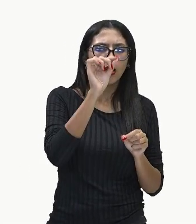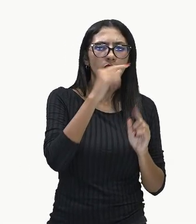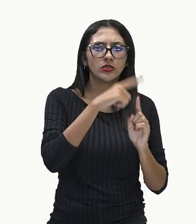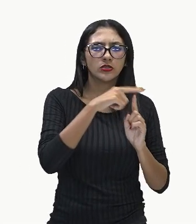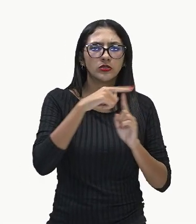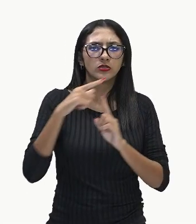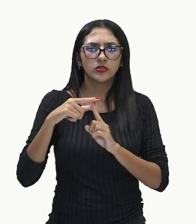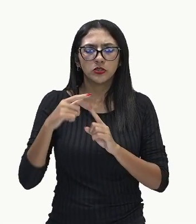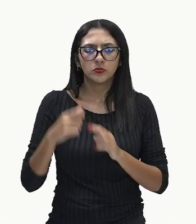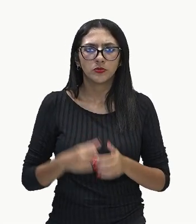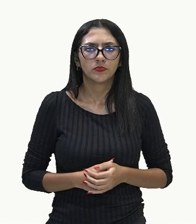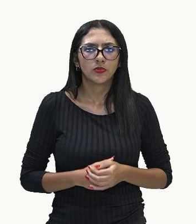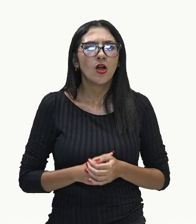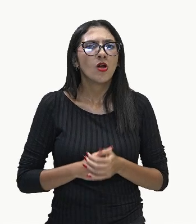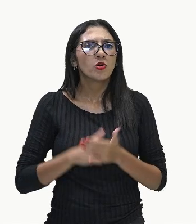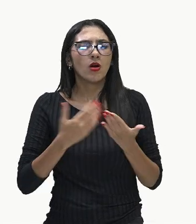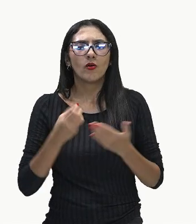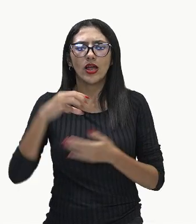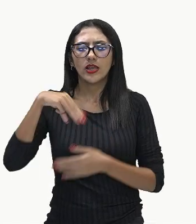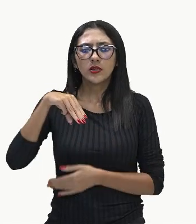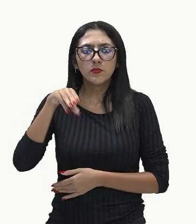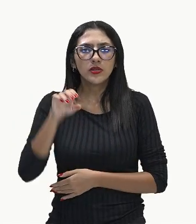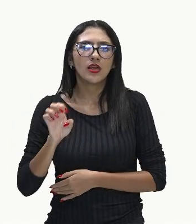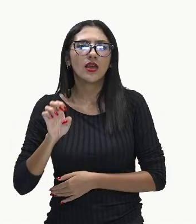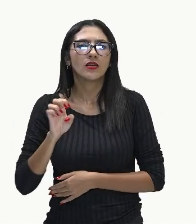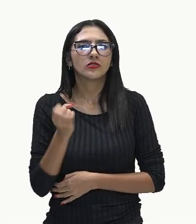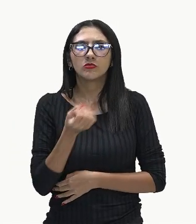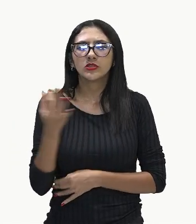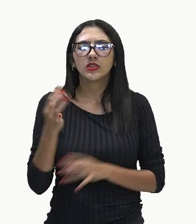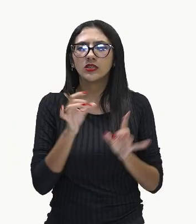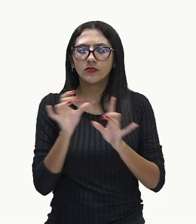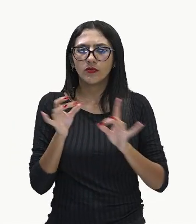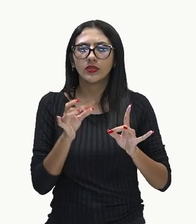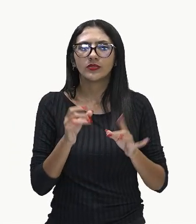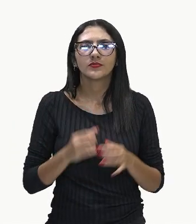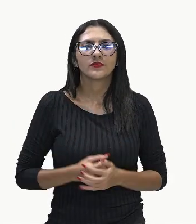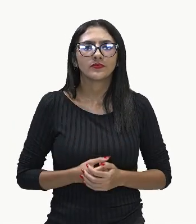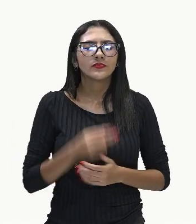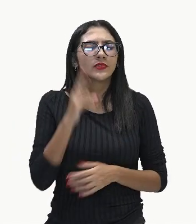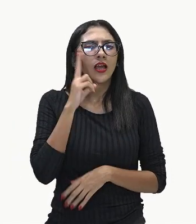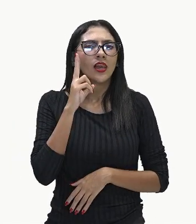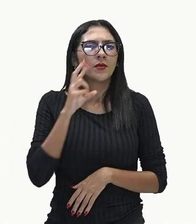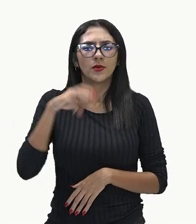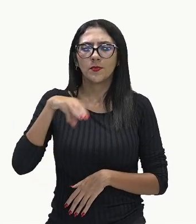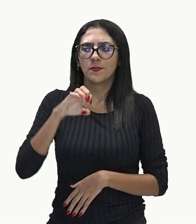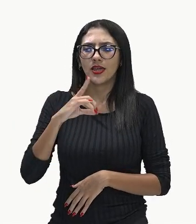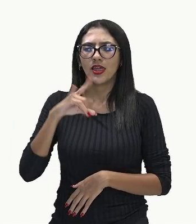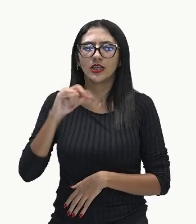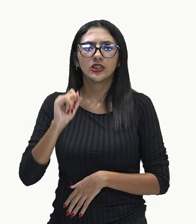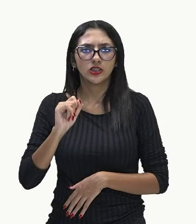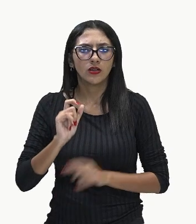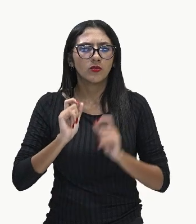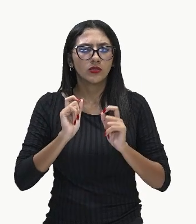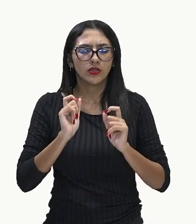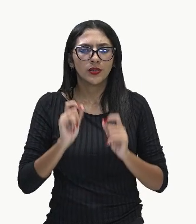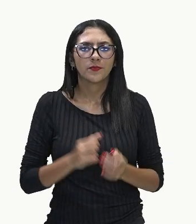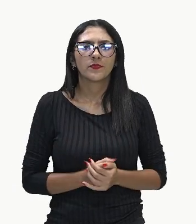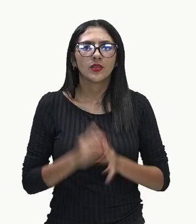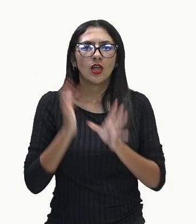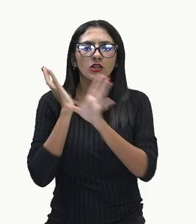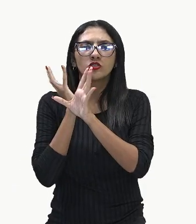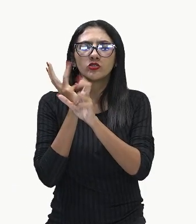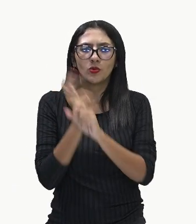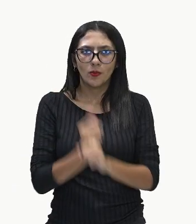vendida por marca? Então, o que que vai ser a média? Eu vou somar todas as